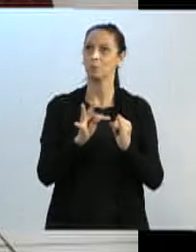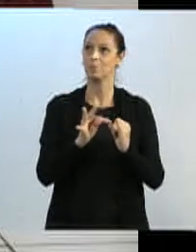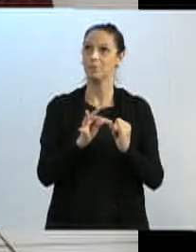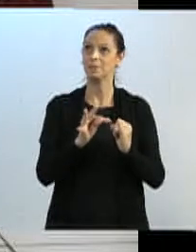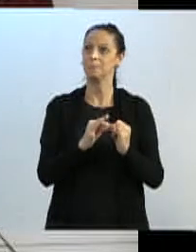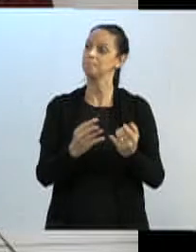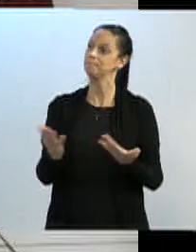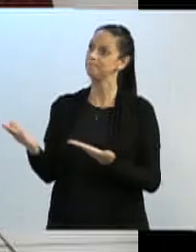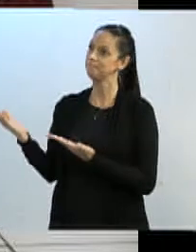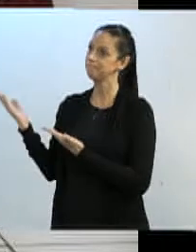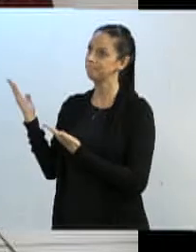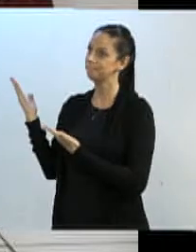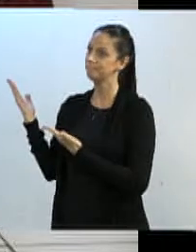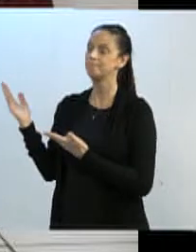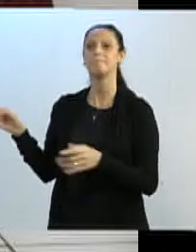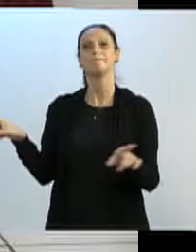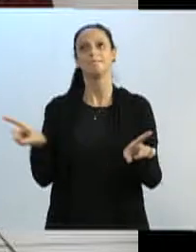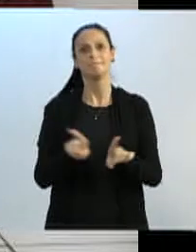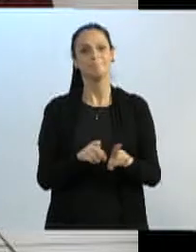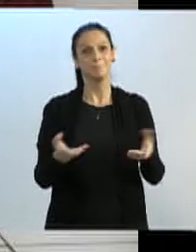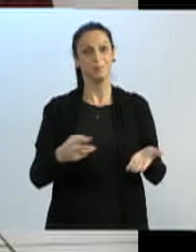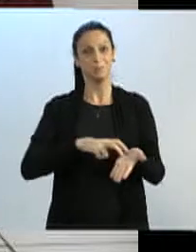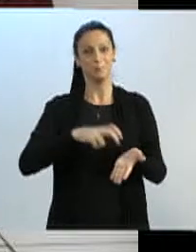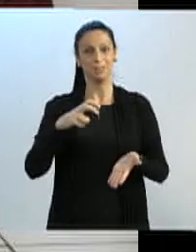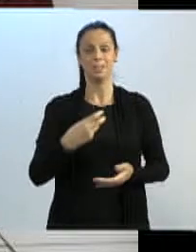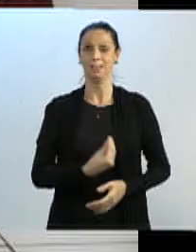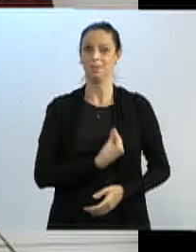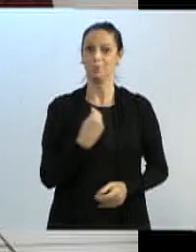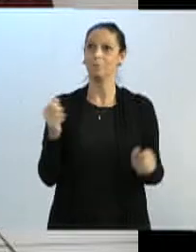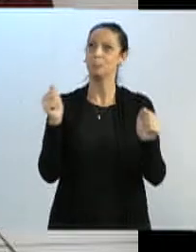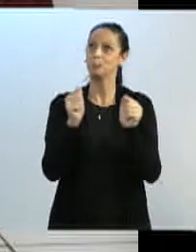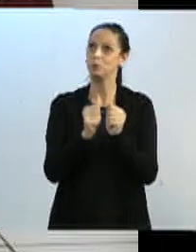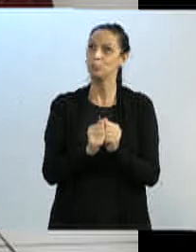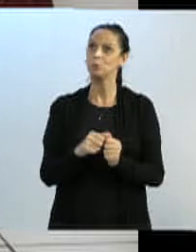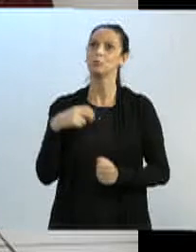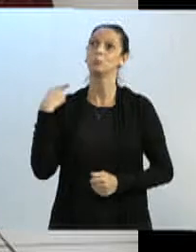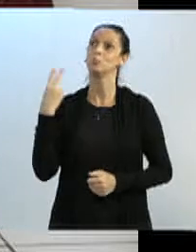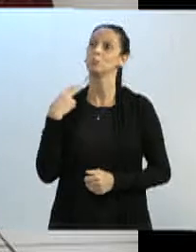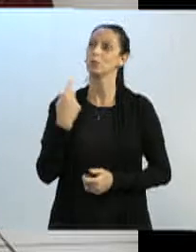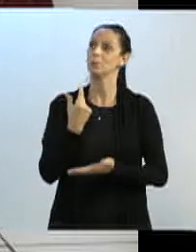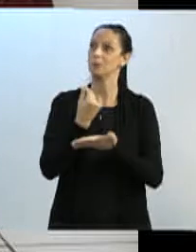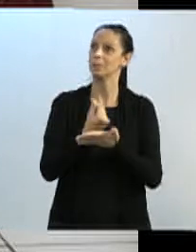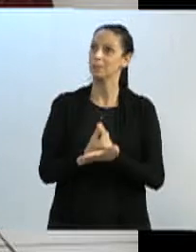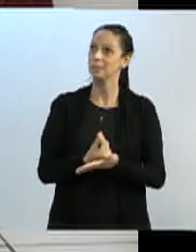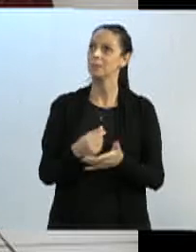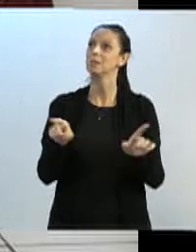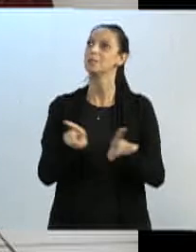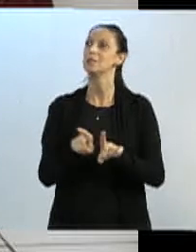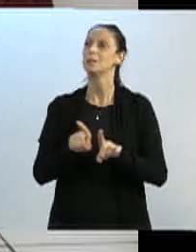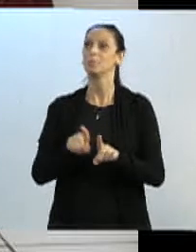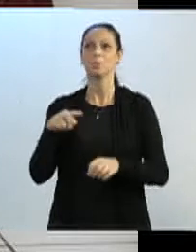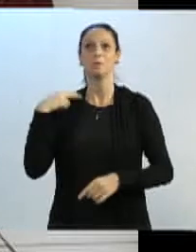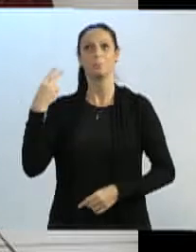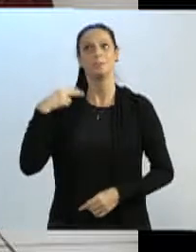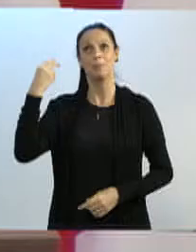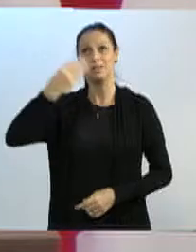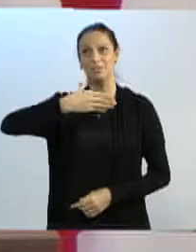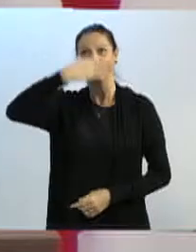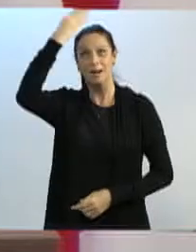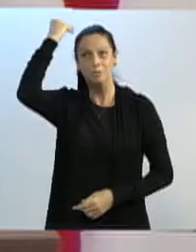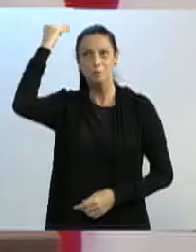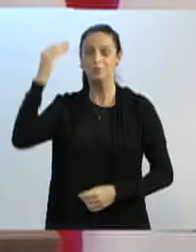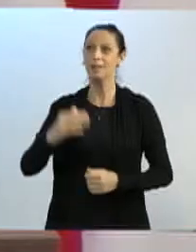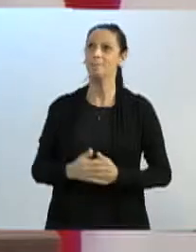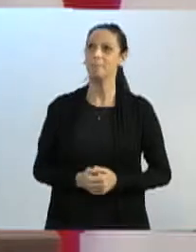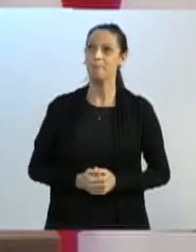Também estivemos lá hoje pela manhã, estava conosco a vereadora Cris, também o vereador Matias, acompanhando aí essa entrega dessa